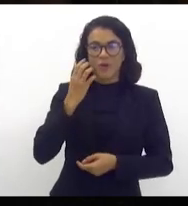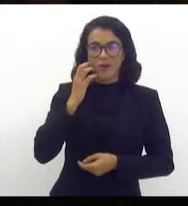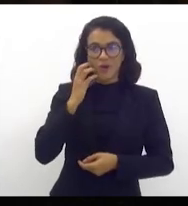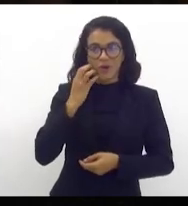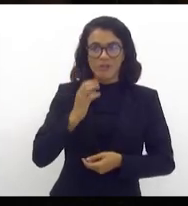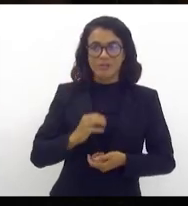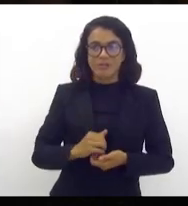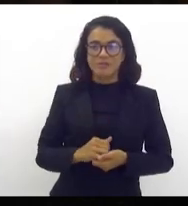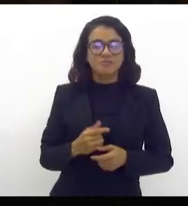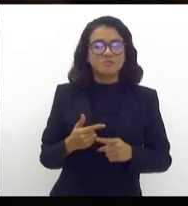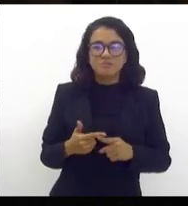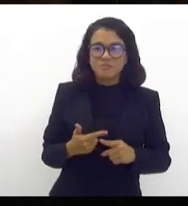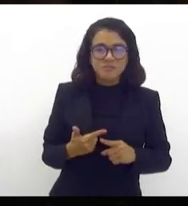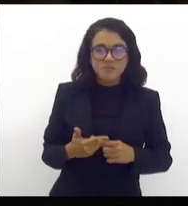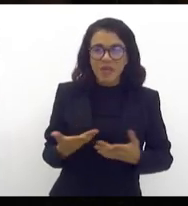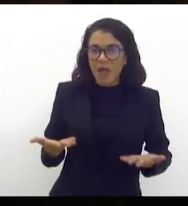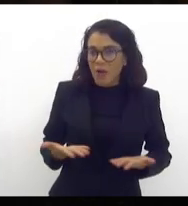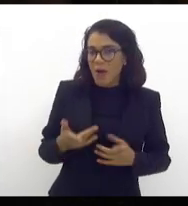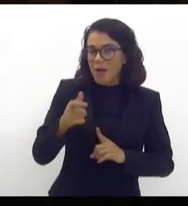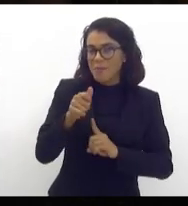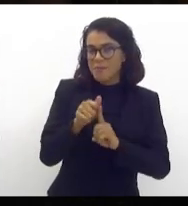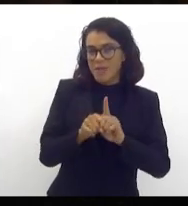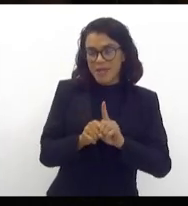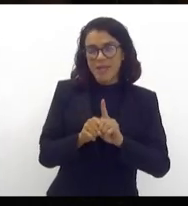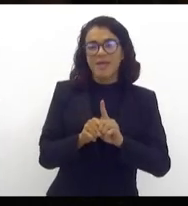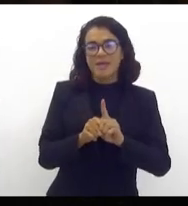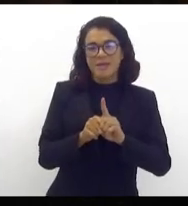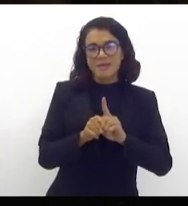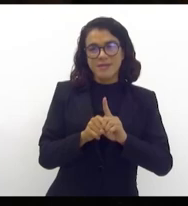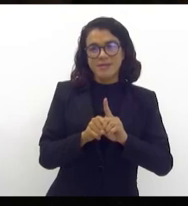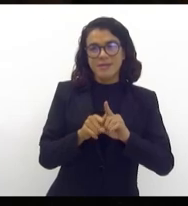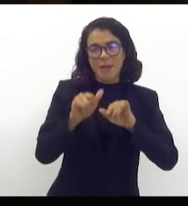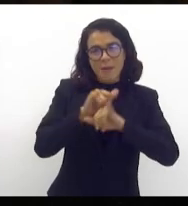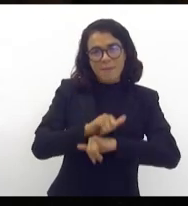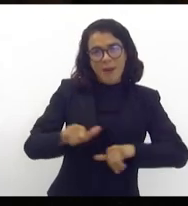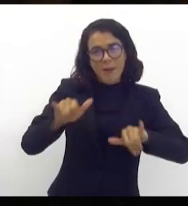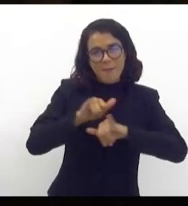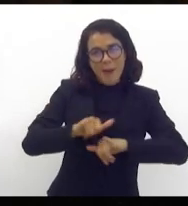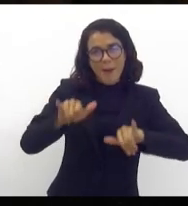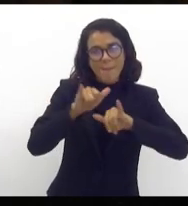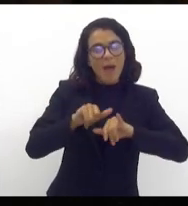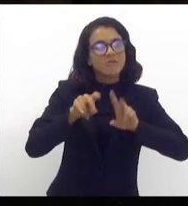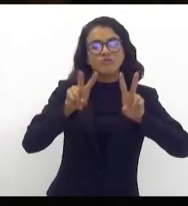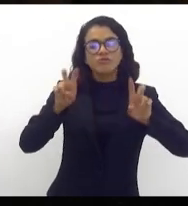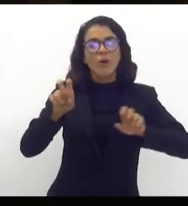porque este é o mês de prevenção